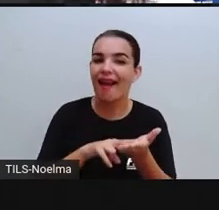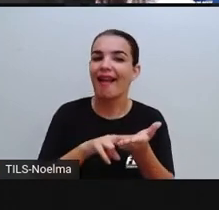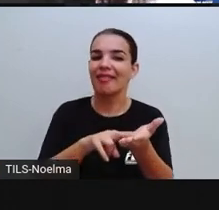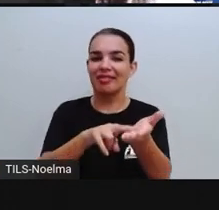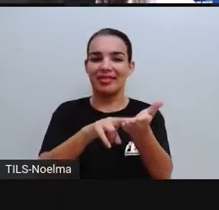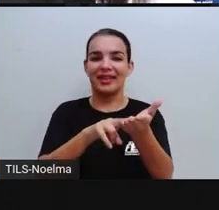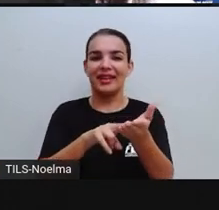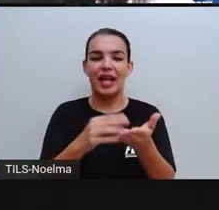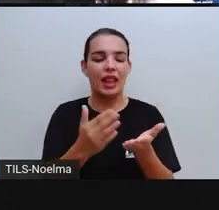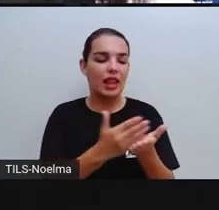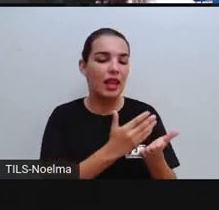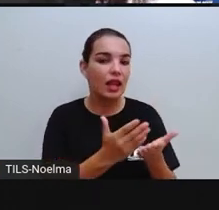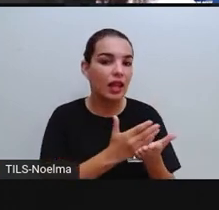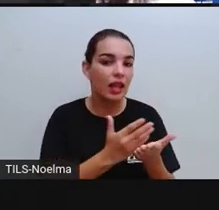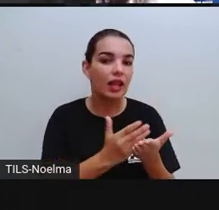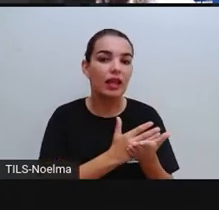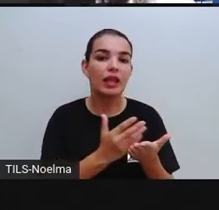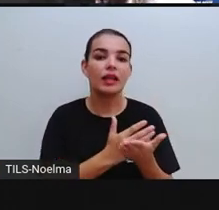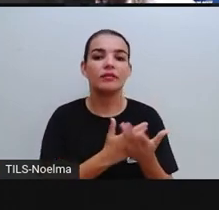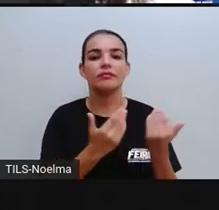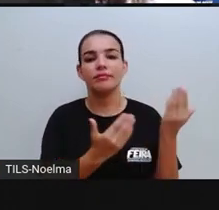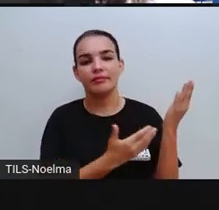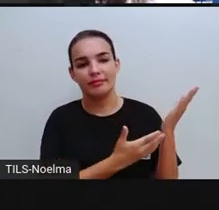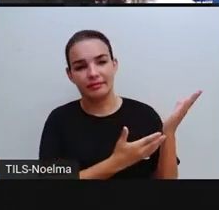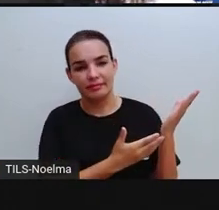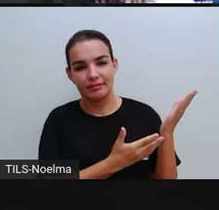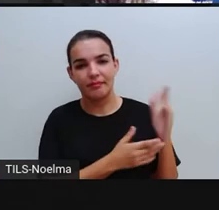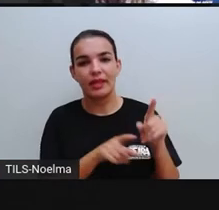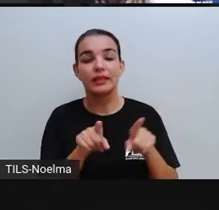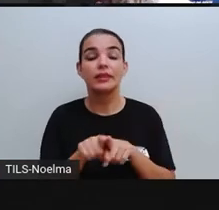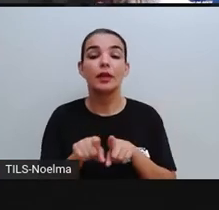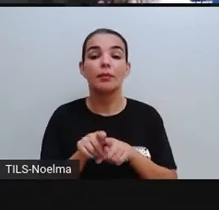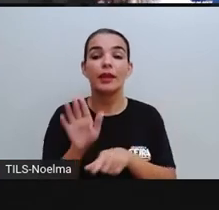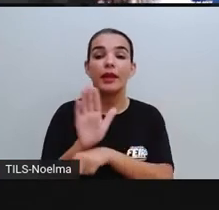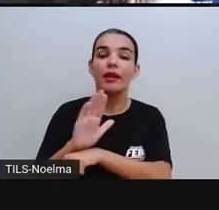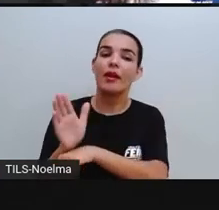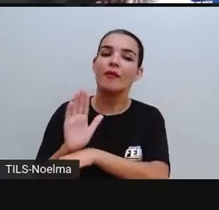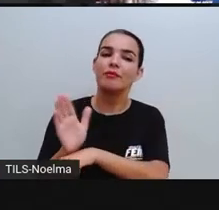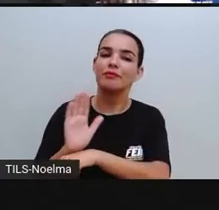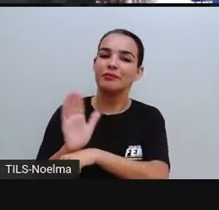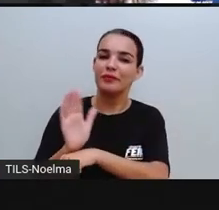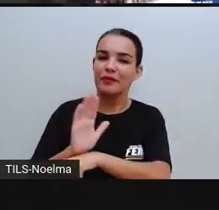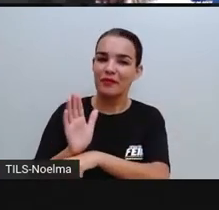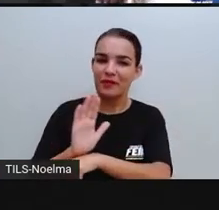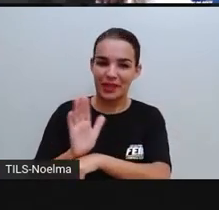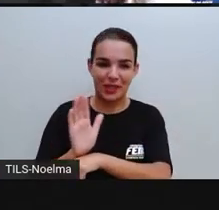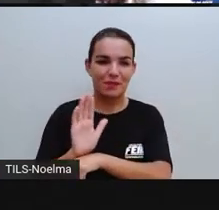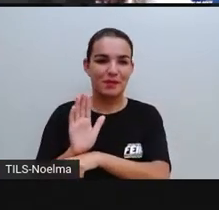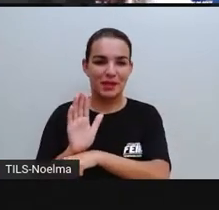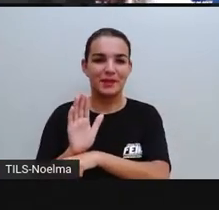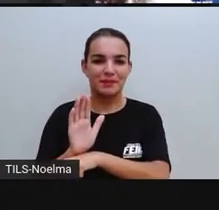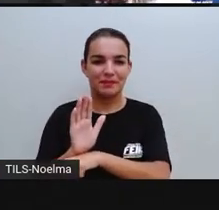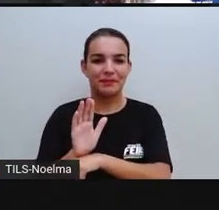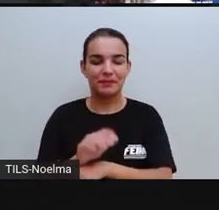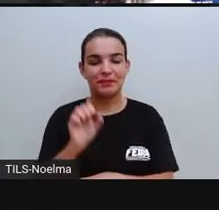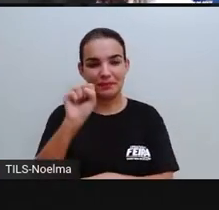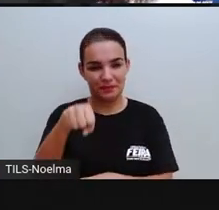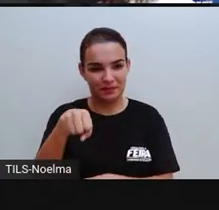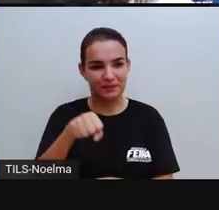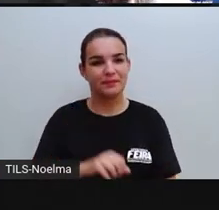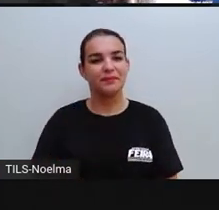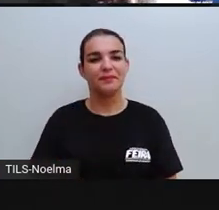cartas, os livros, os diários, e até mesmo, ó, os filmes, tá bom?